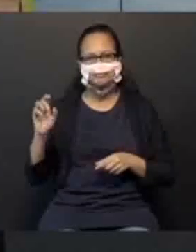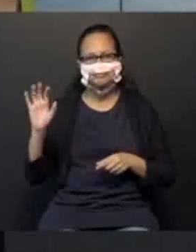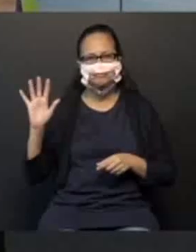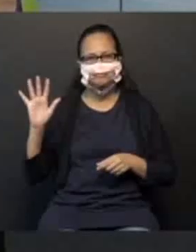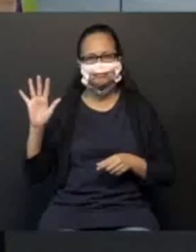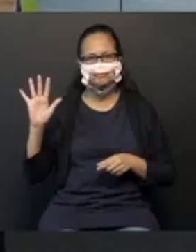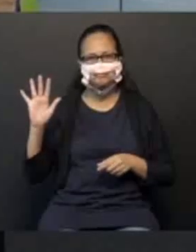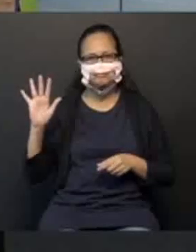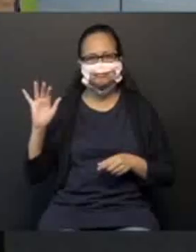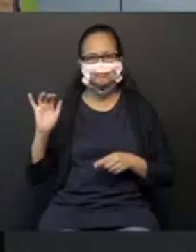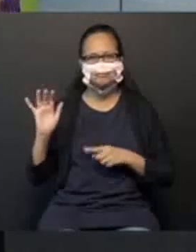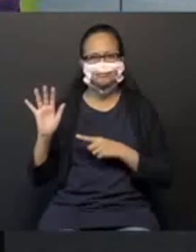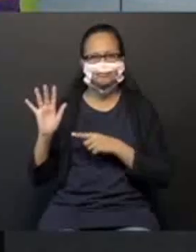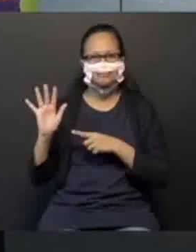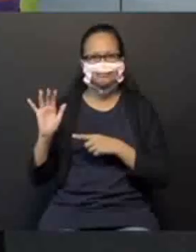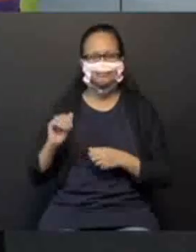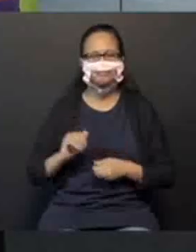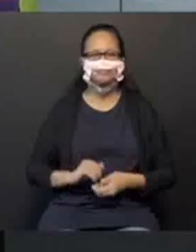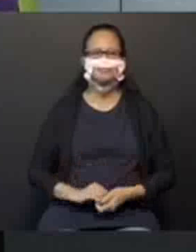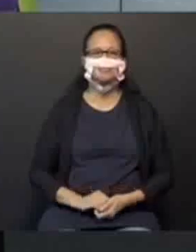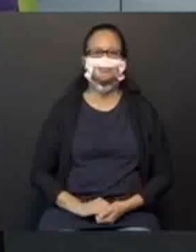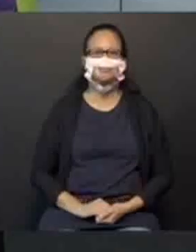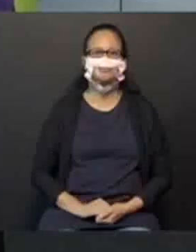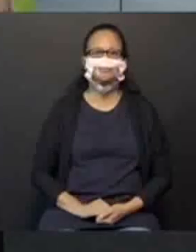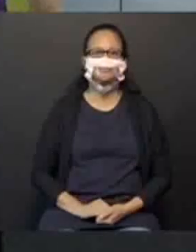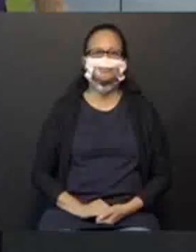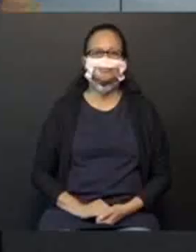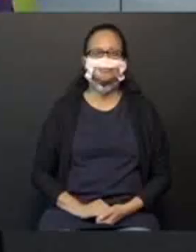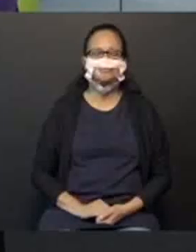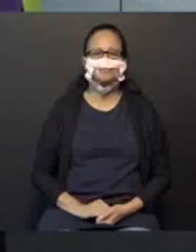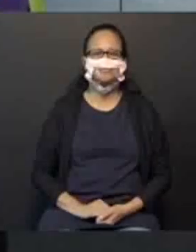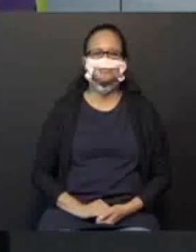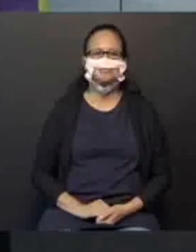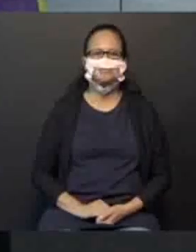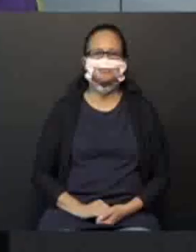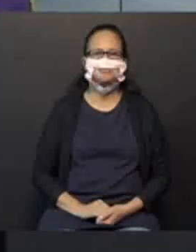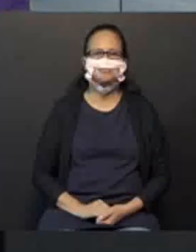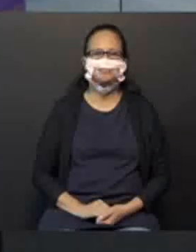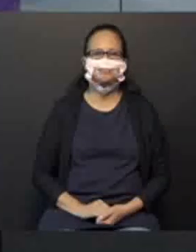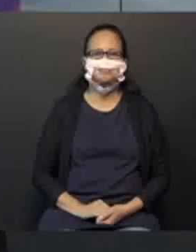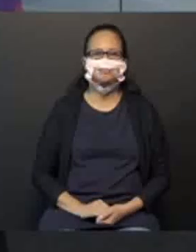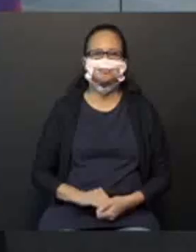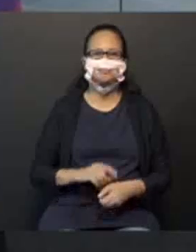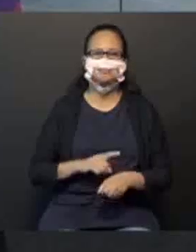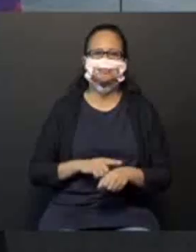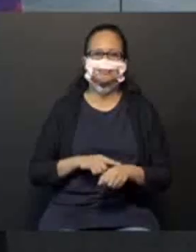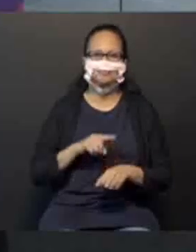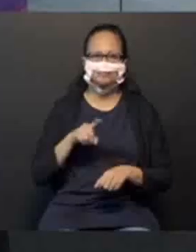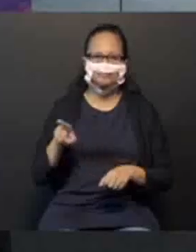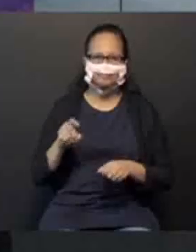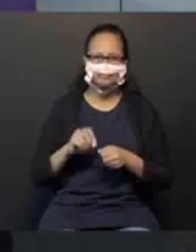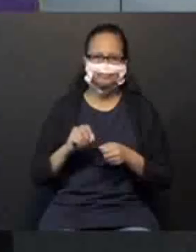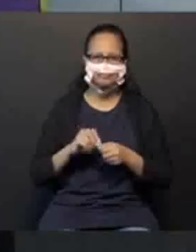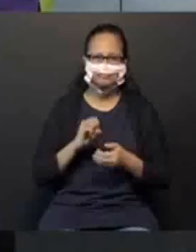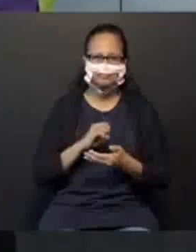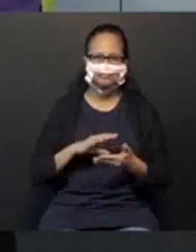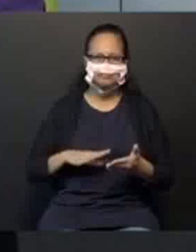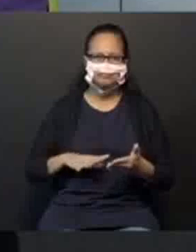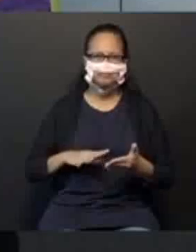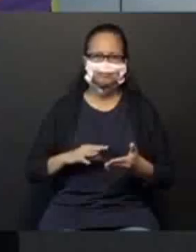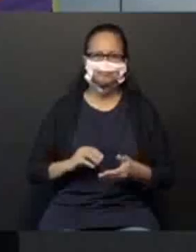direita. Muito bem. Vou dar um tempinho para vocês realizarem essa atividade.